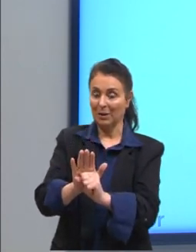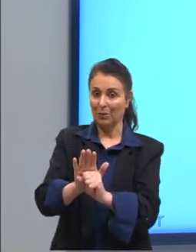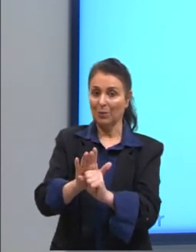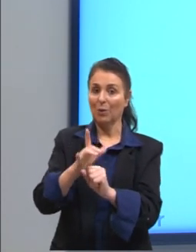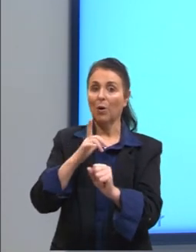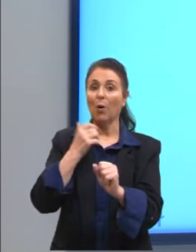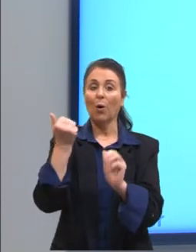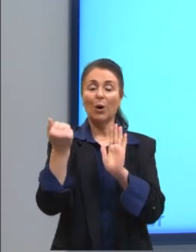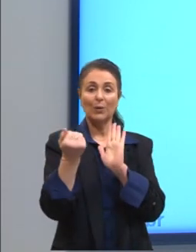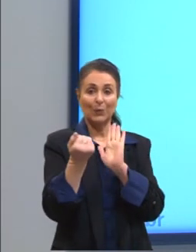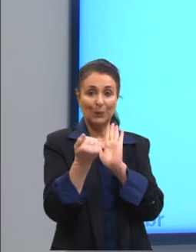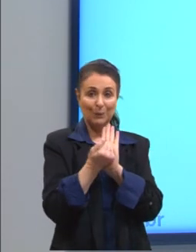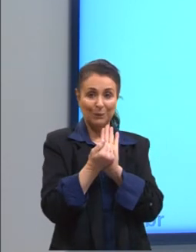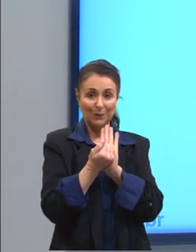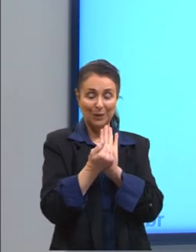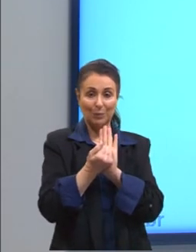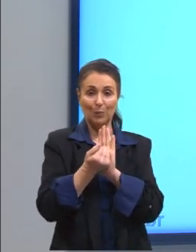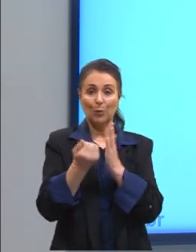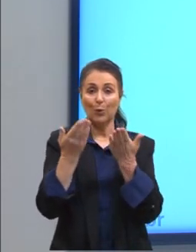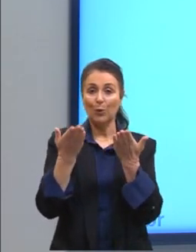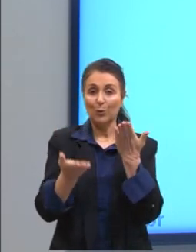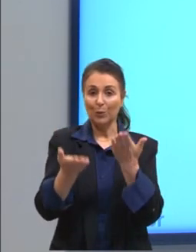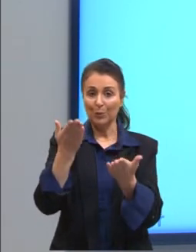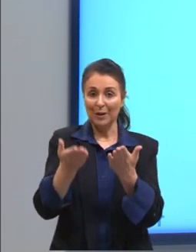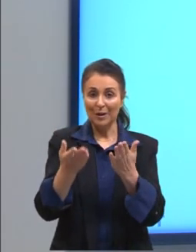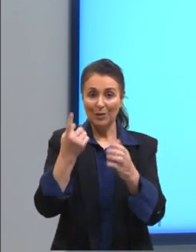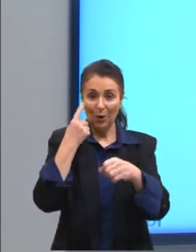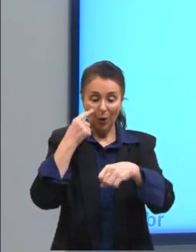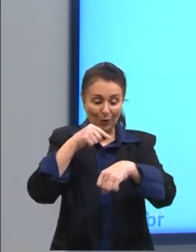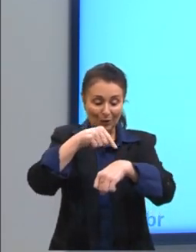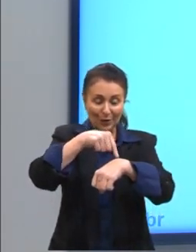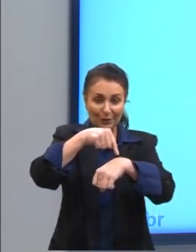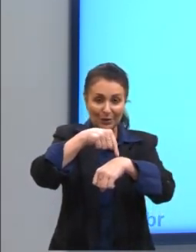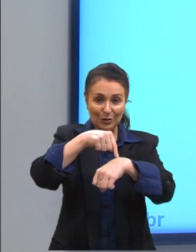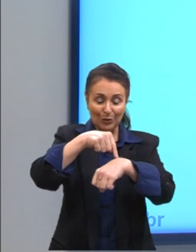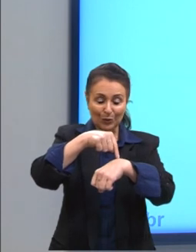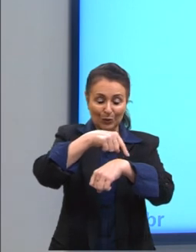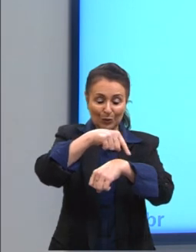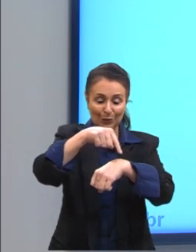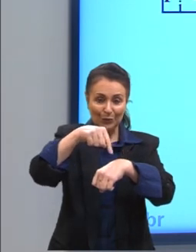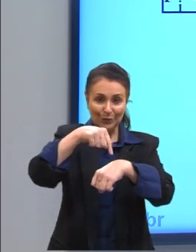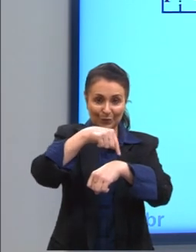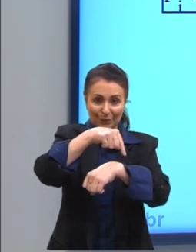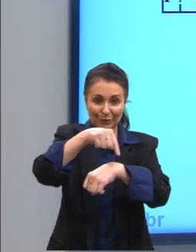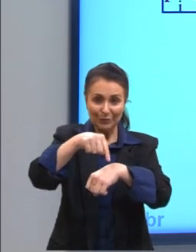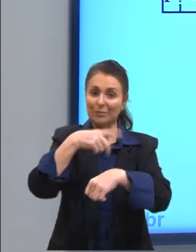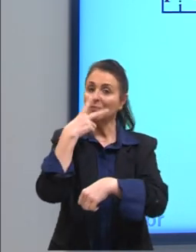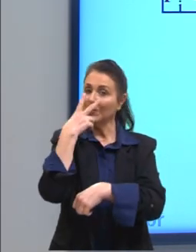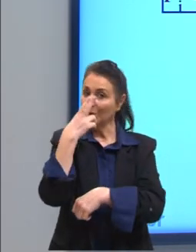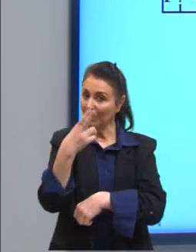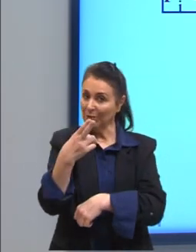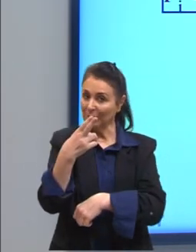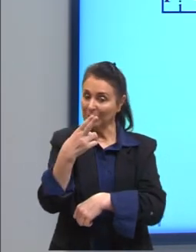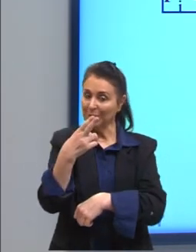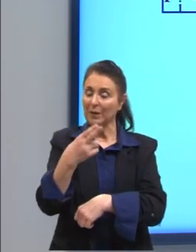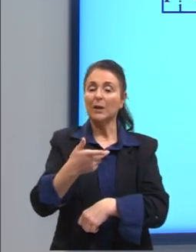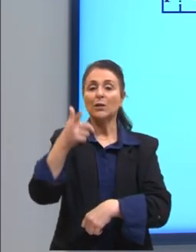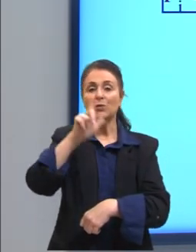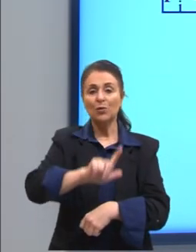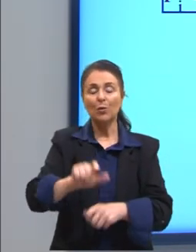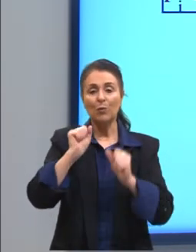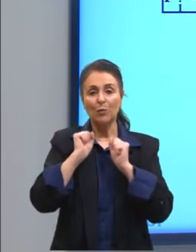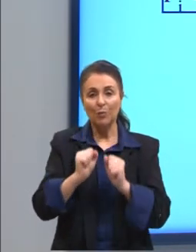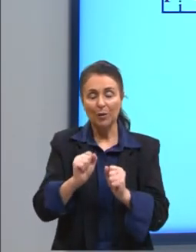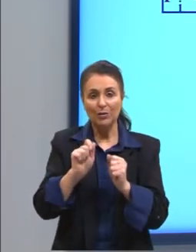esse peso em cima e esses relógios aqui marcando, ela vai ser igual. De novo, gente pode fazer